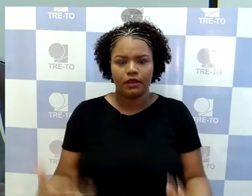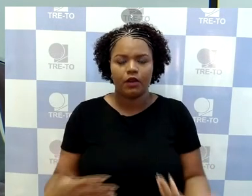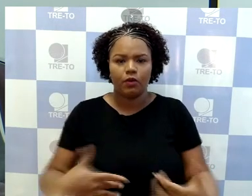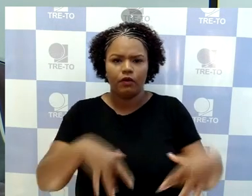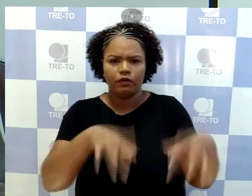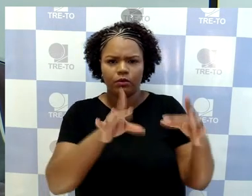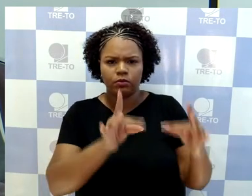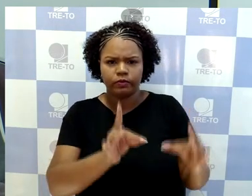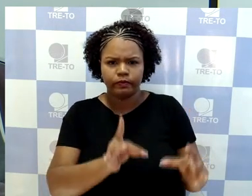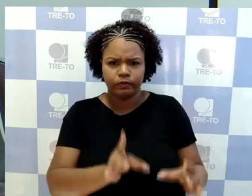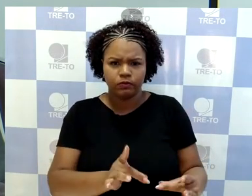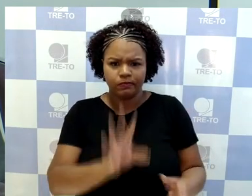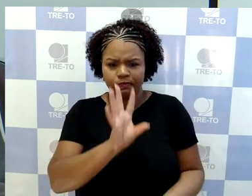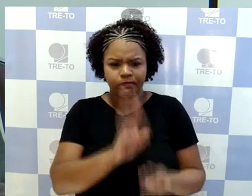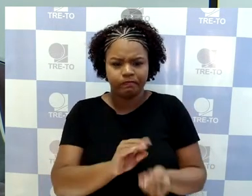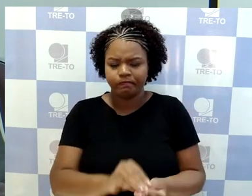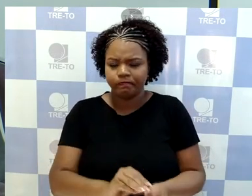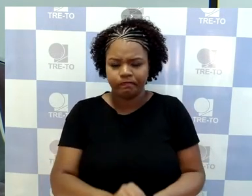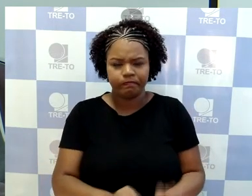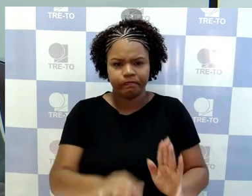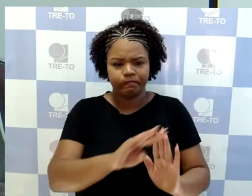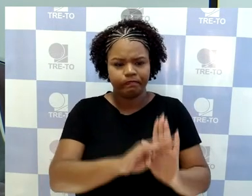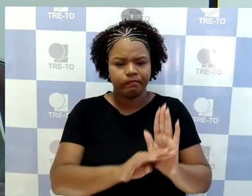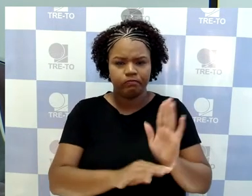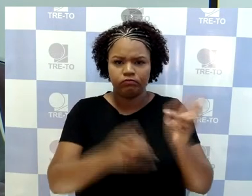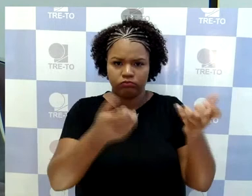realizados.